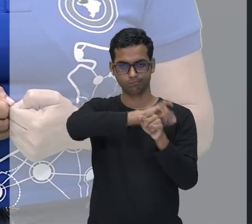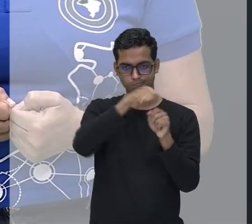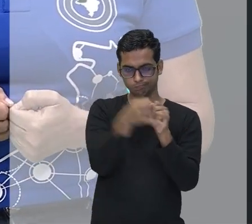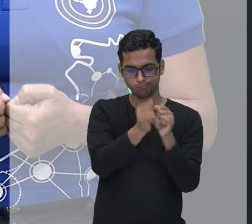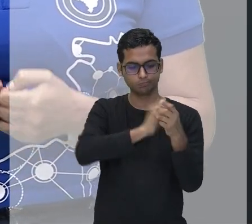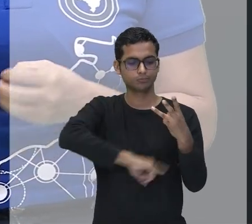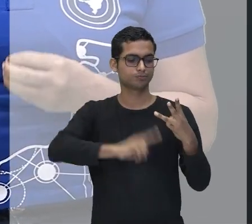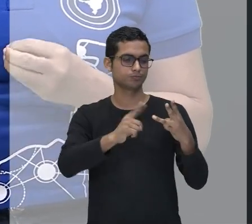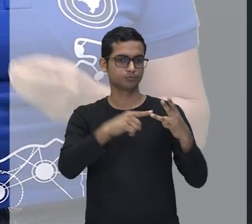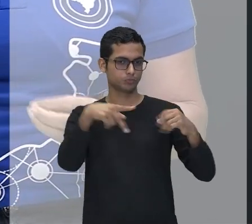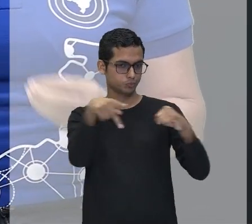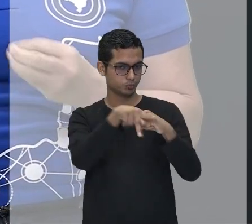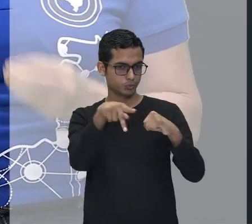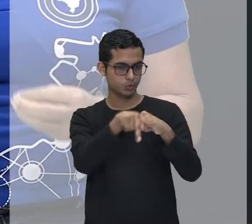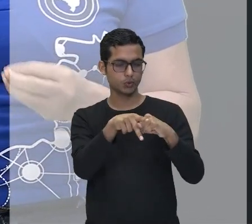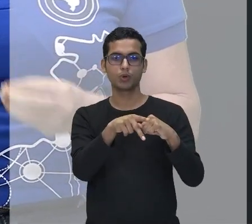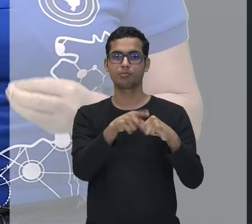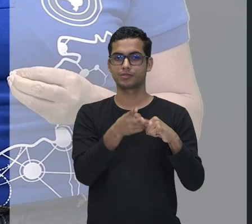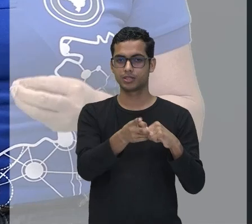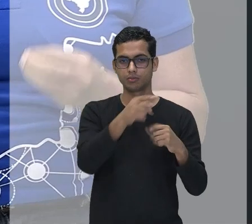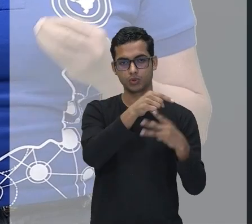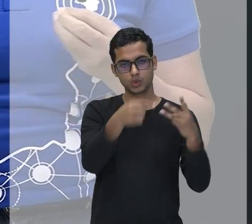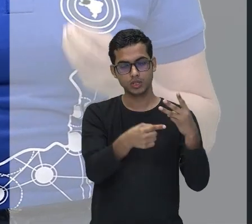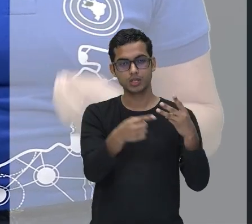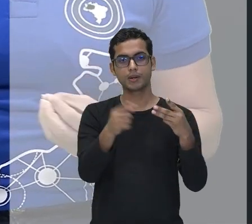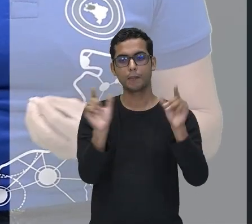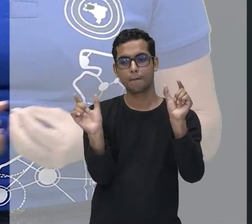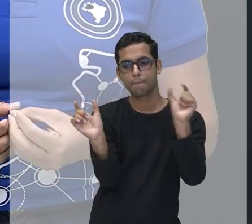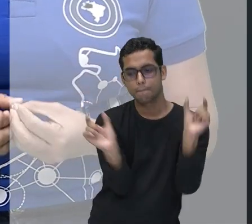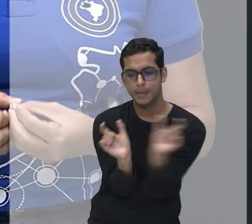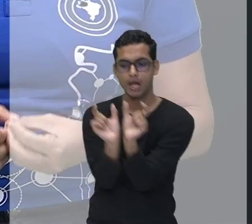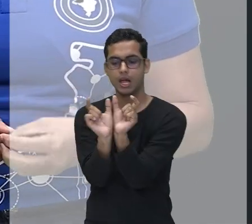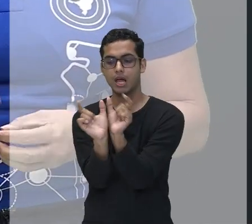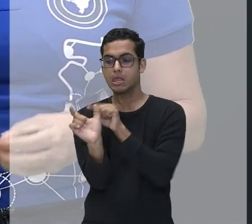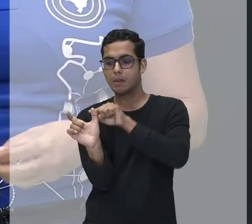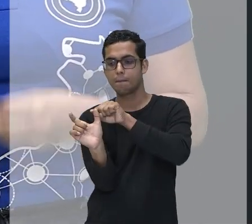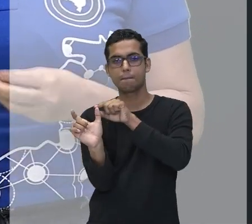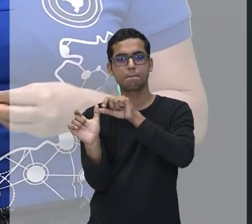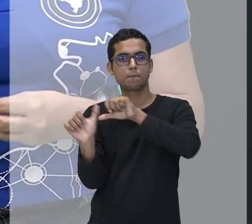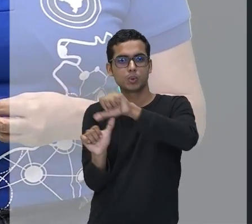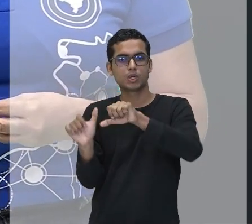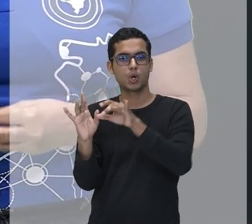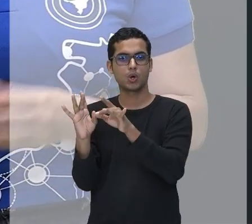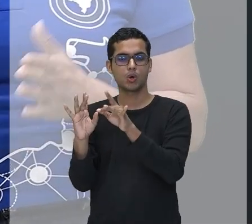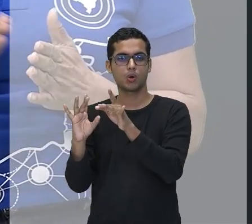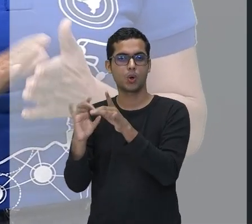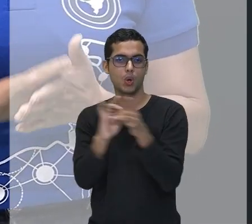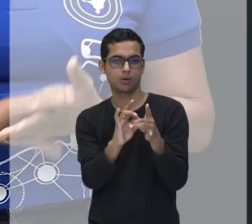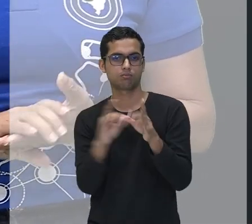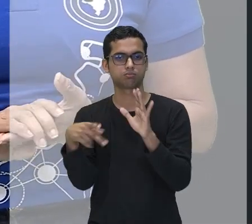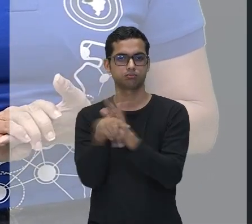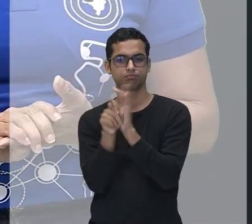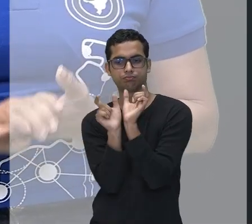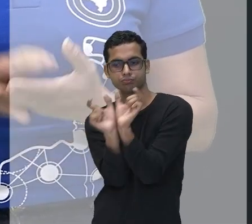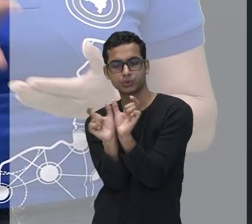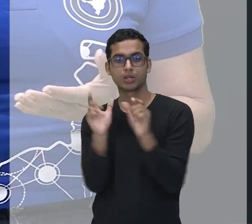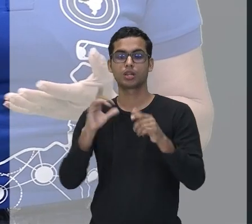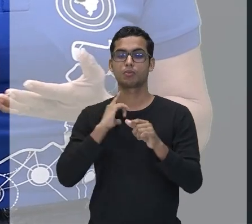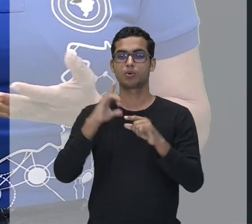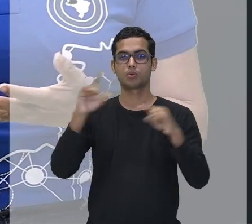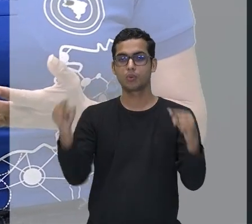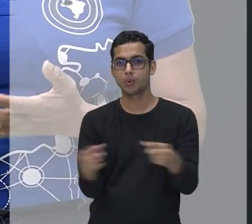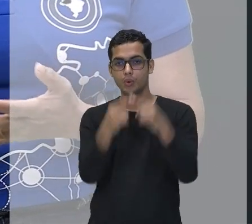pronome. Então, ele vai se adequar, esse substantivo, com a adequação de gênero,